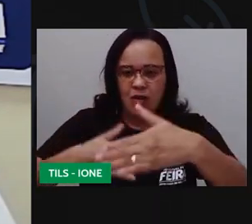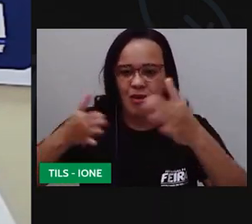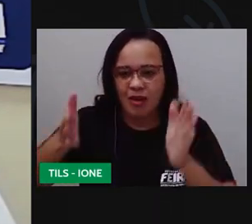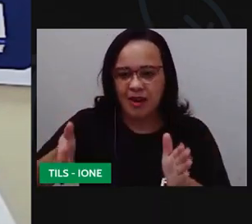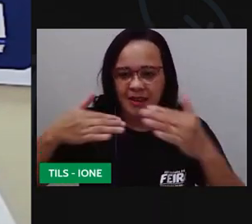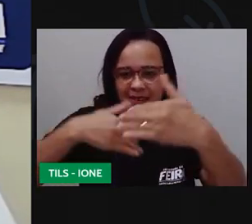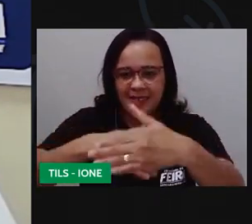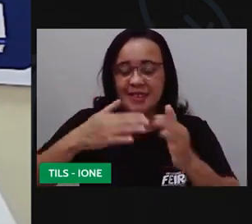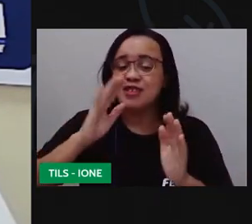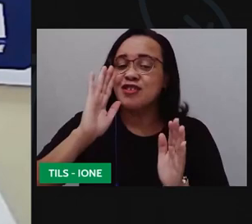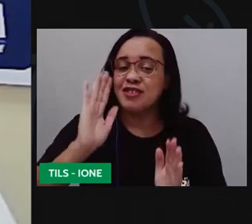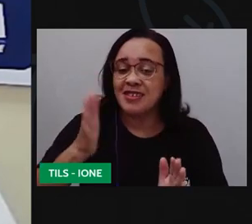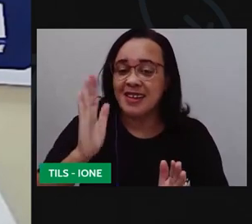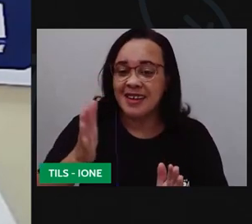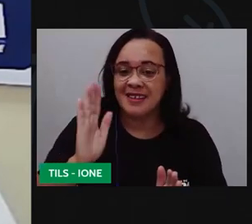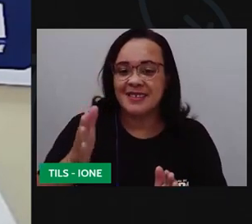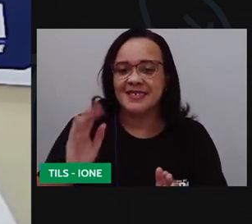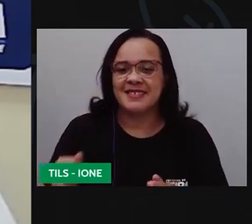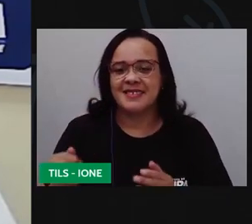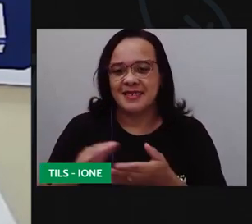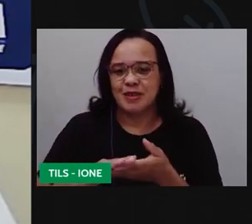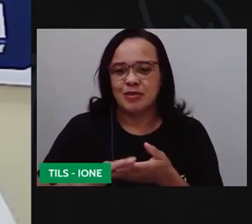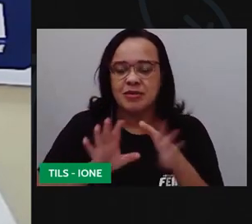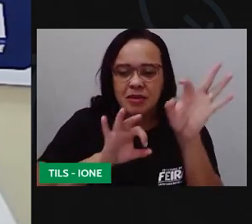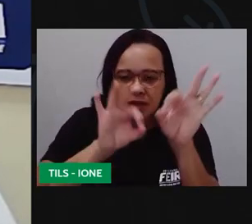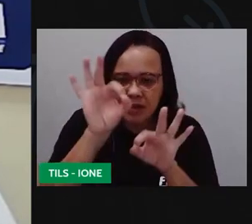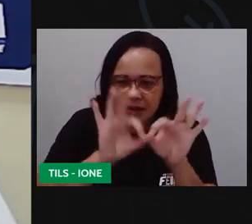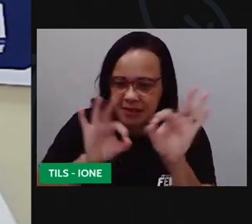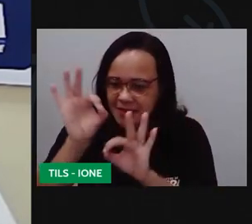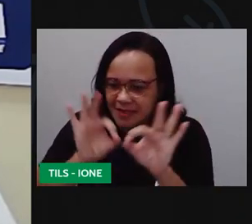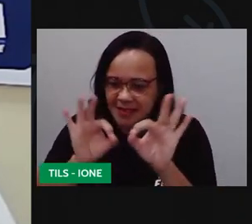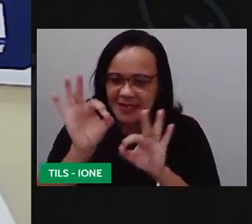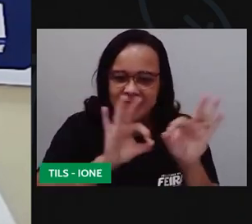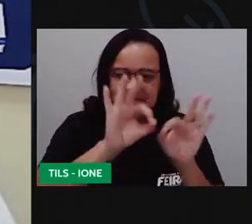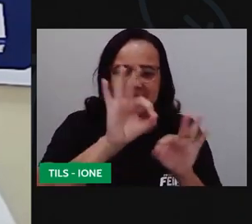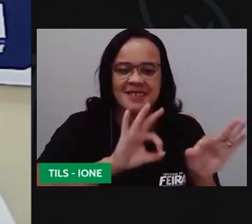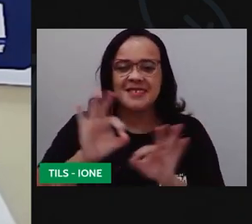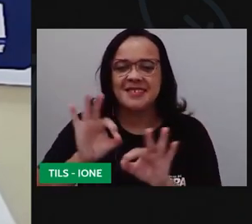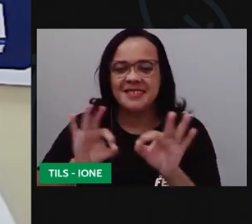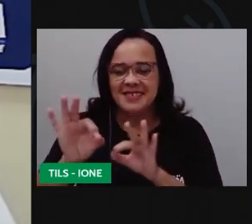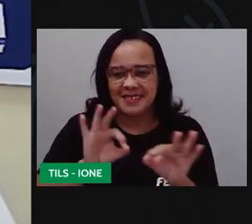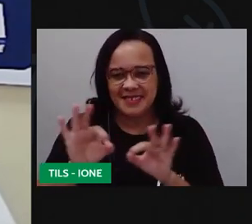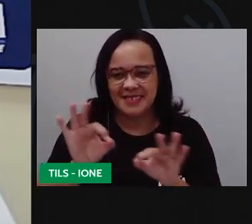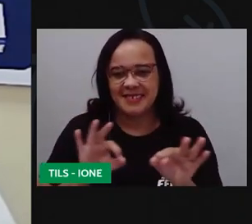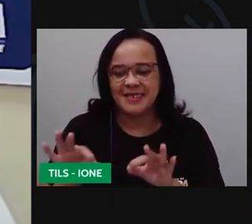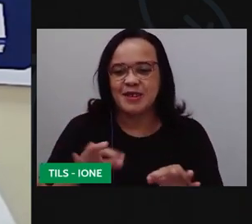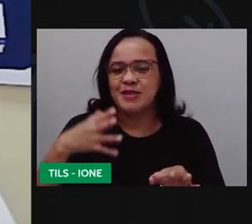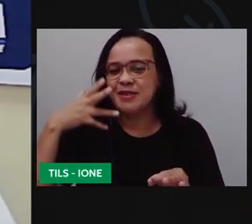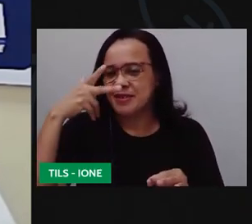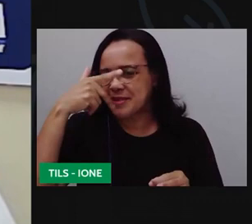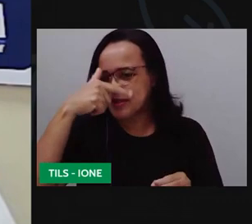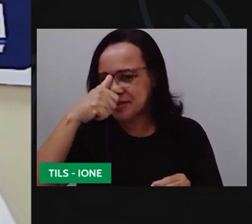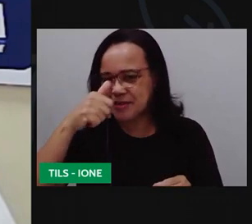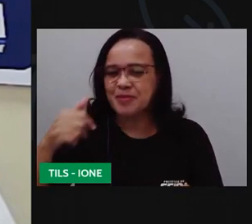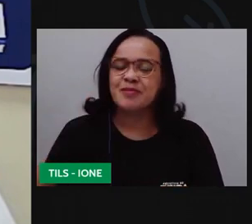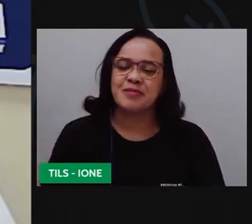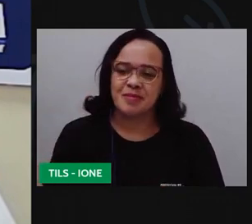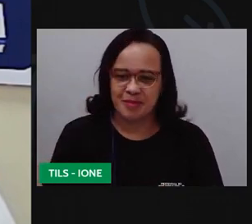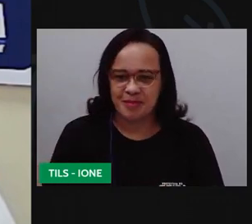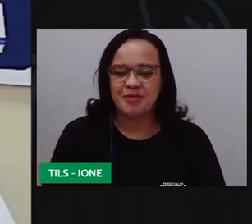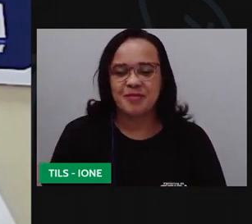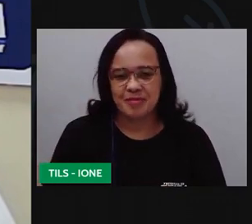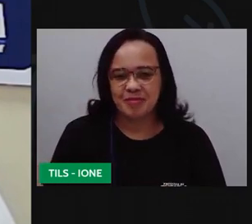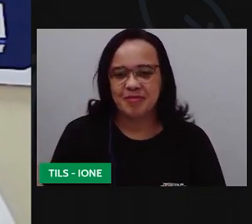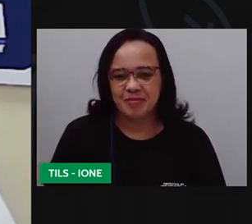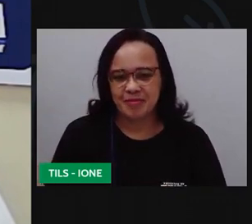prova até ficou folgadinha aqui ó a gente dá um apertadozinho ó aperta aqui direitinho deixa a prova apertar aí você